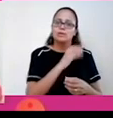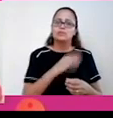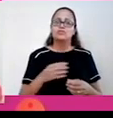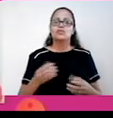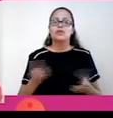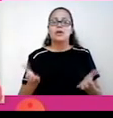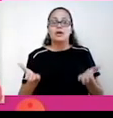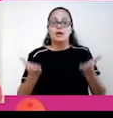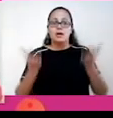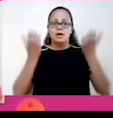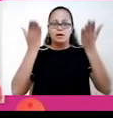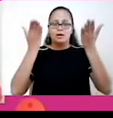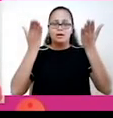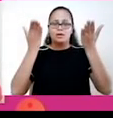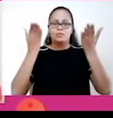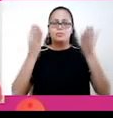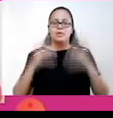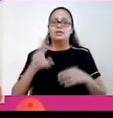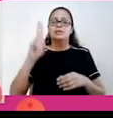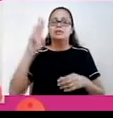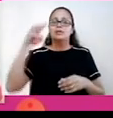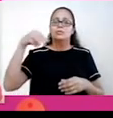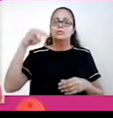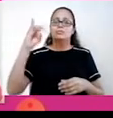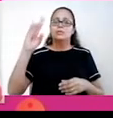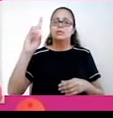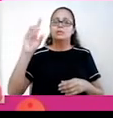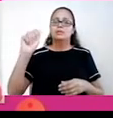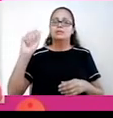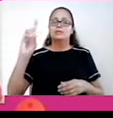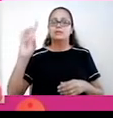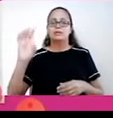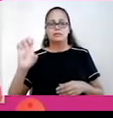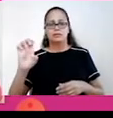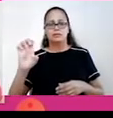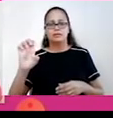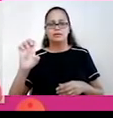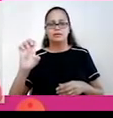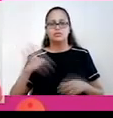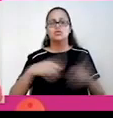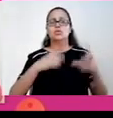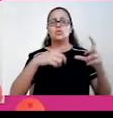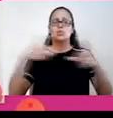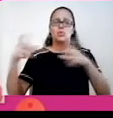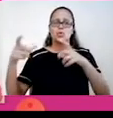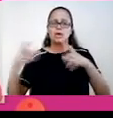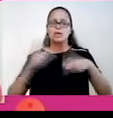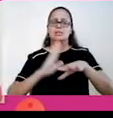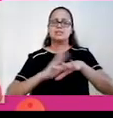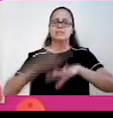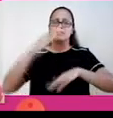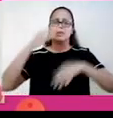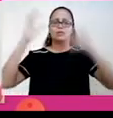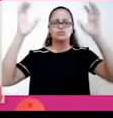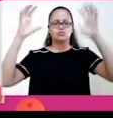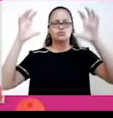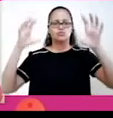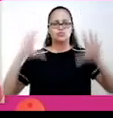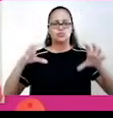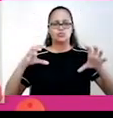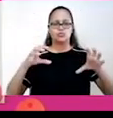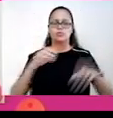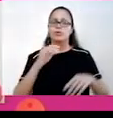chova bastante no litoral, provocando a formação de áreas mais chuvosas na costa, como é aqui